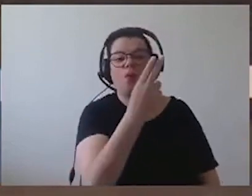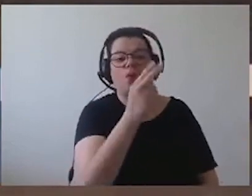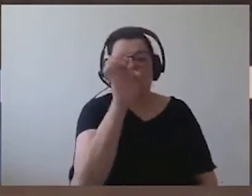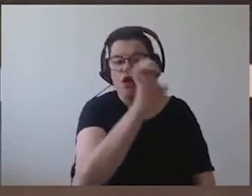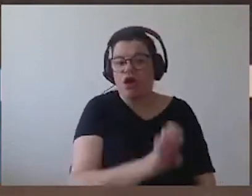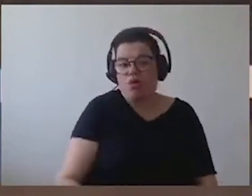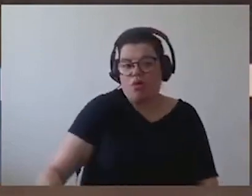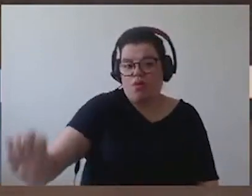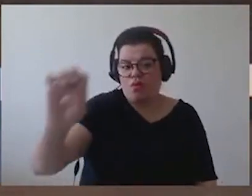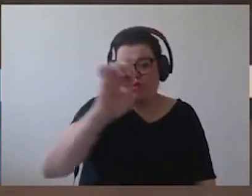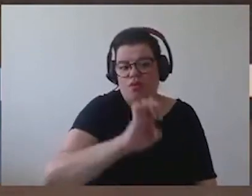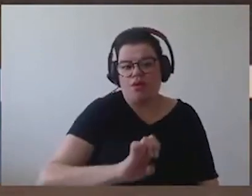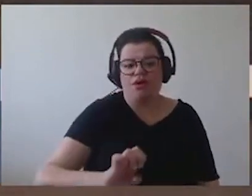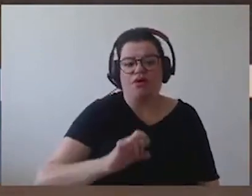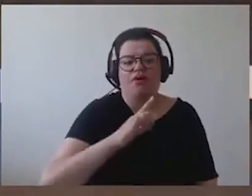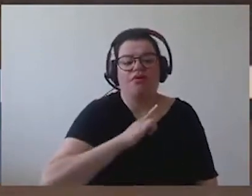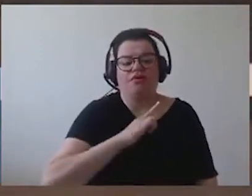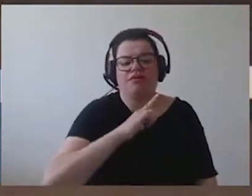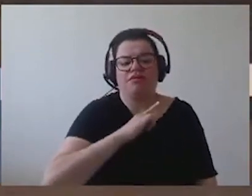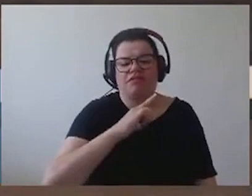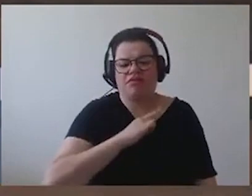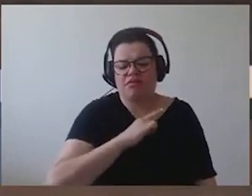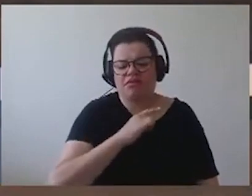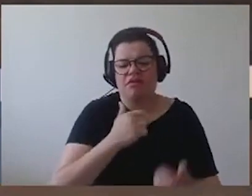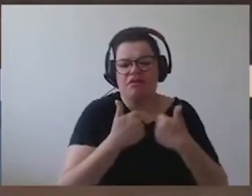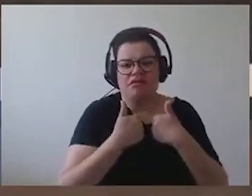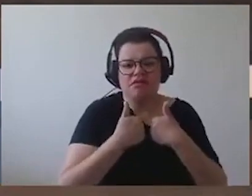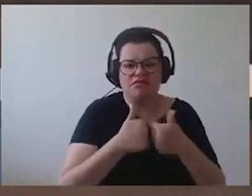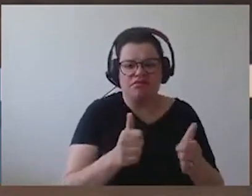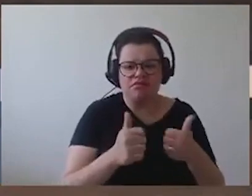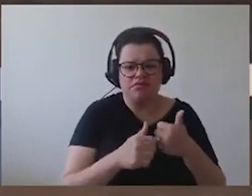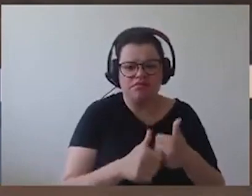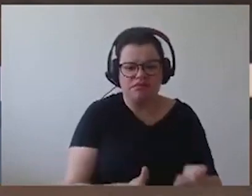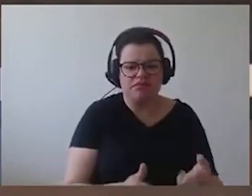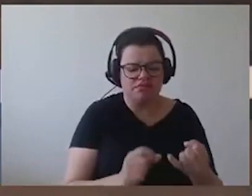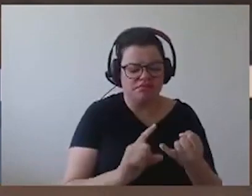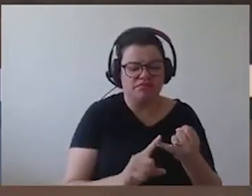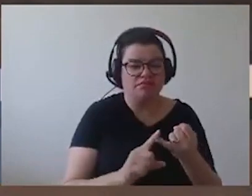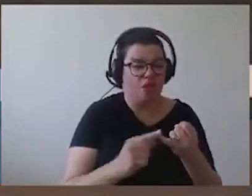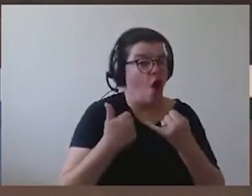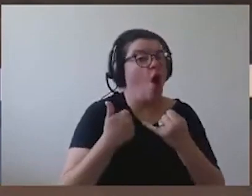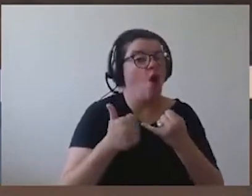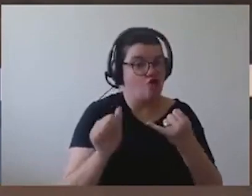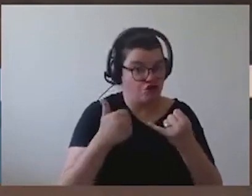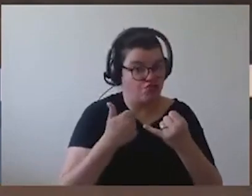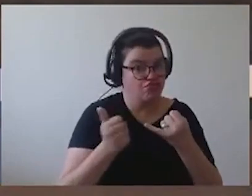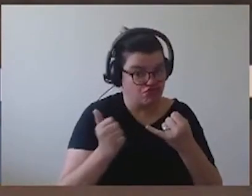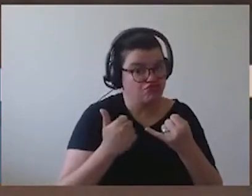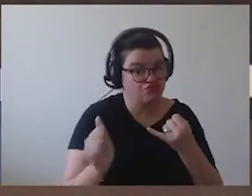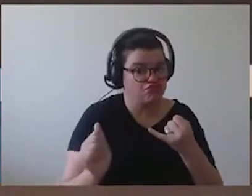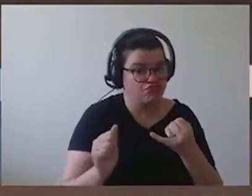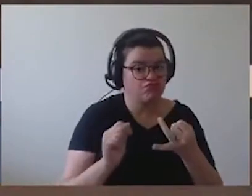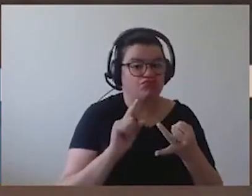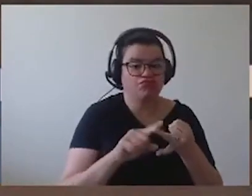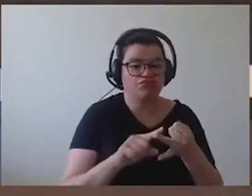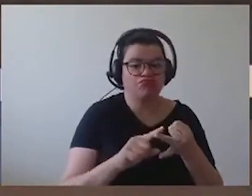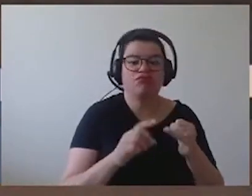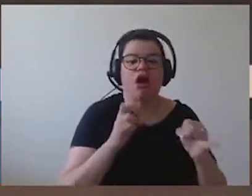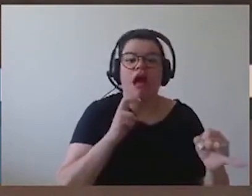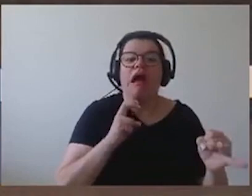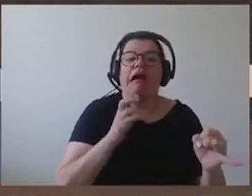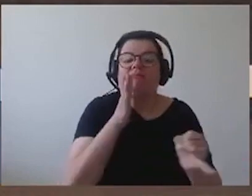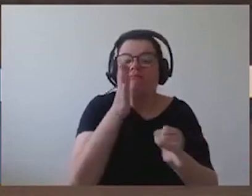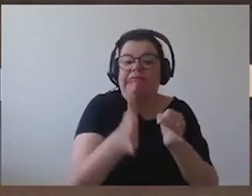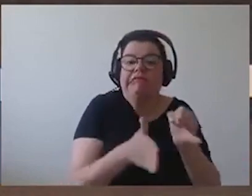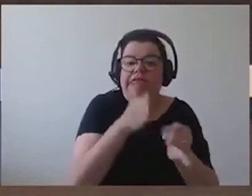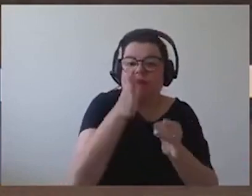lá o transporte, um ônibus à disposição, nós temos um trem à disposição, nós temos um metrô à